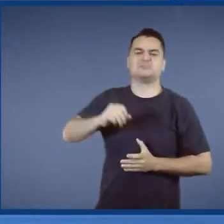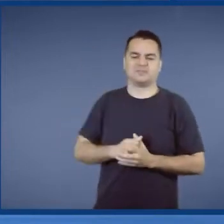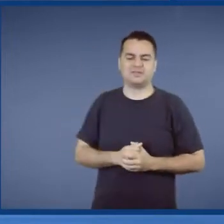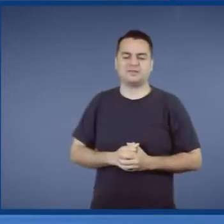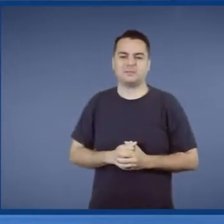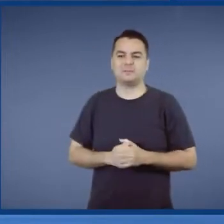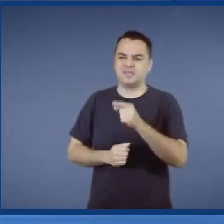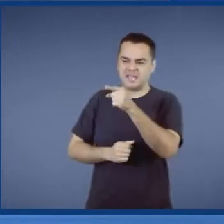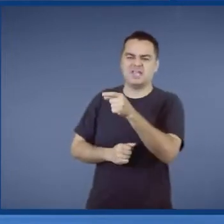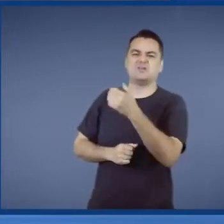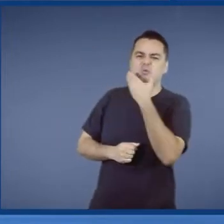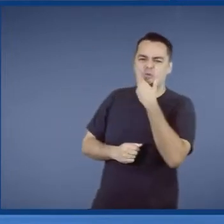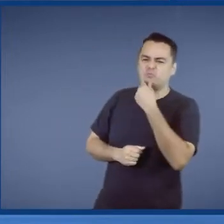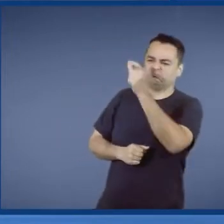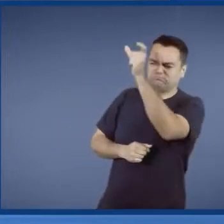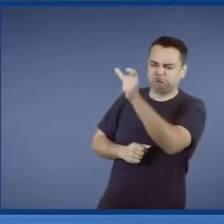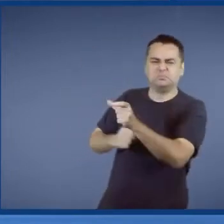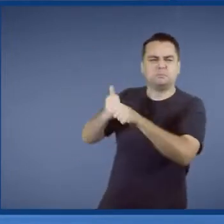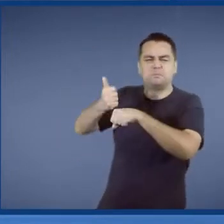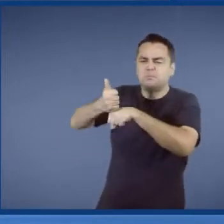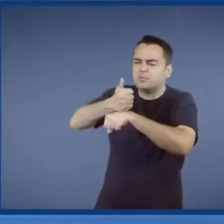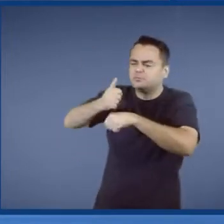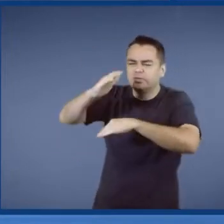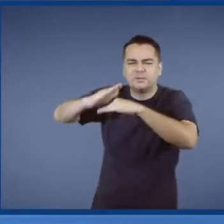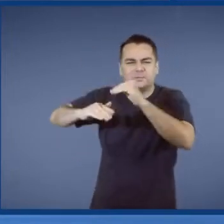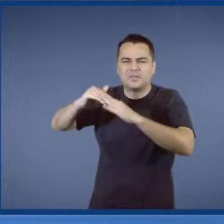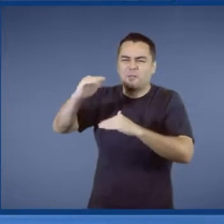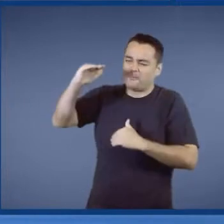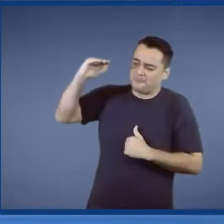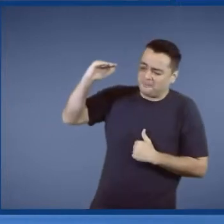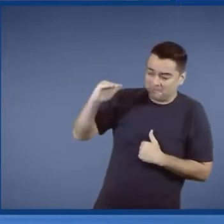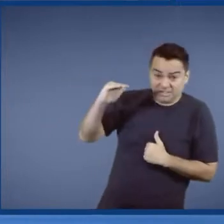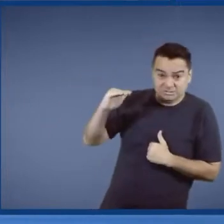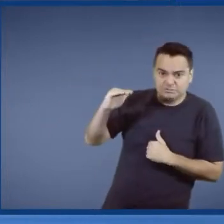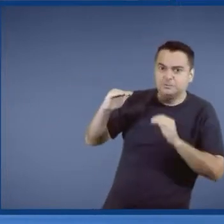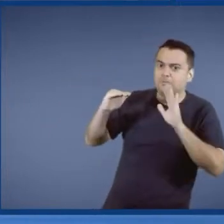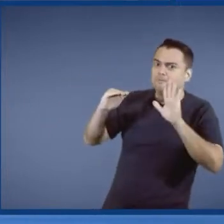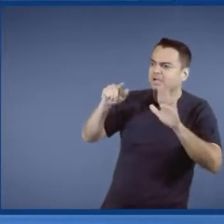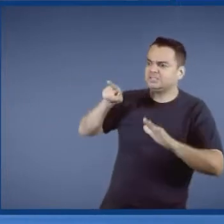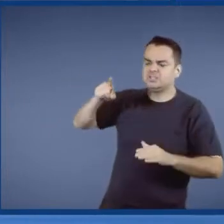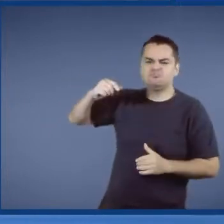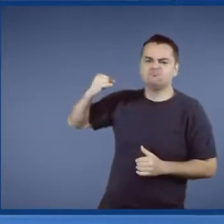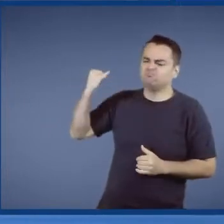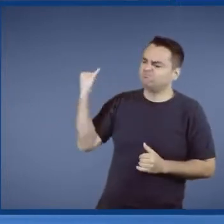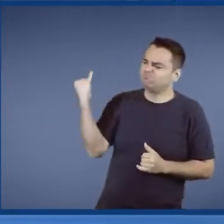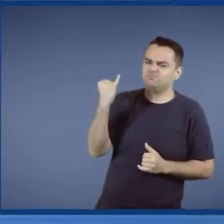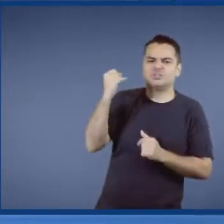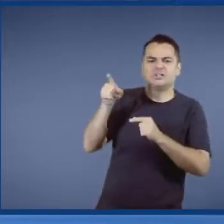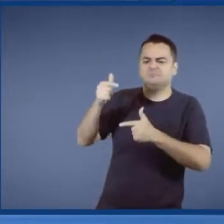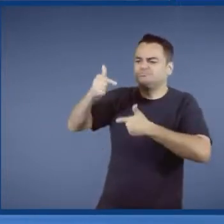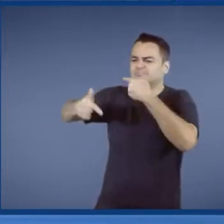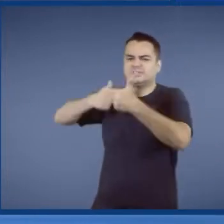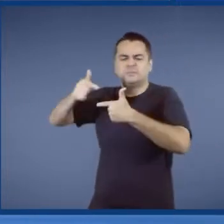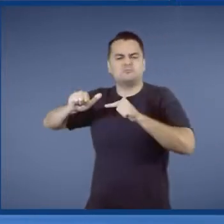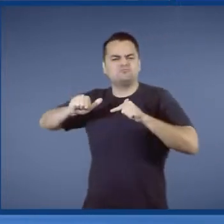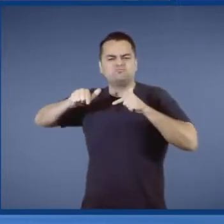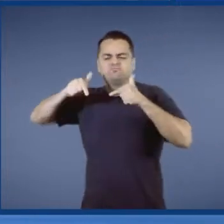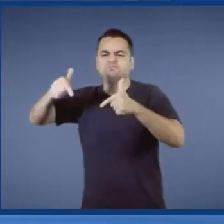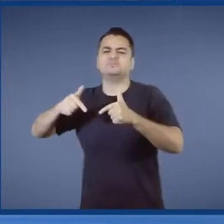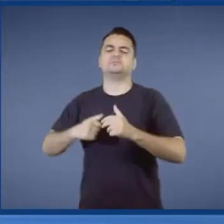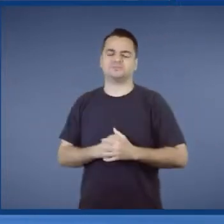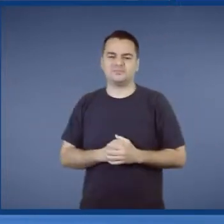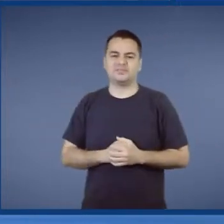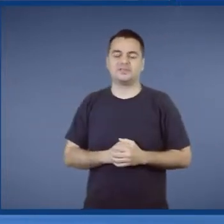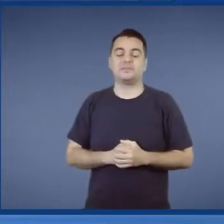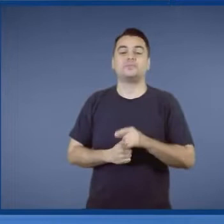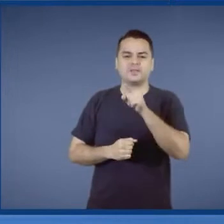parece. Mas é um gigante. Não parece pela estatura. Mas é um gigante profissional. É um monstro. Sabe tudo do setor portuário. Conduziu